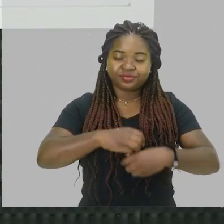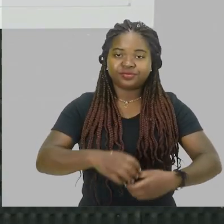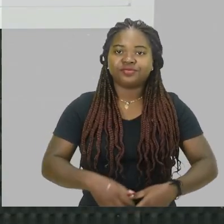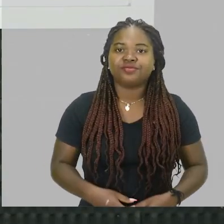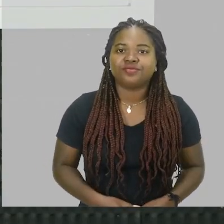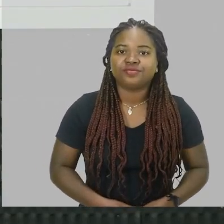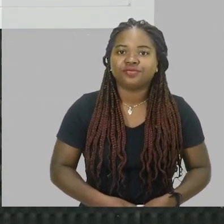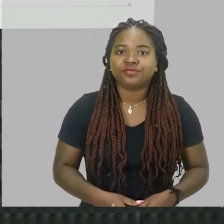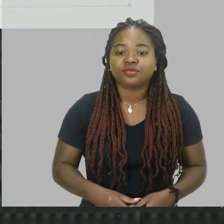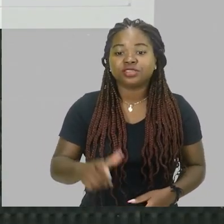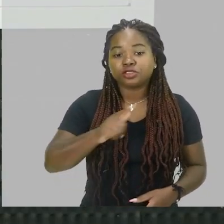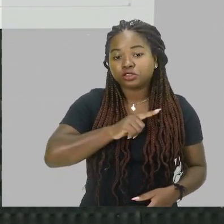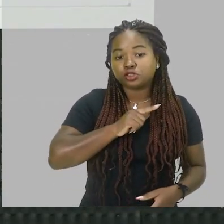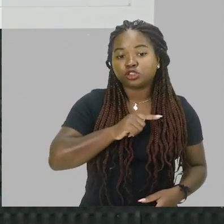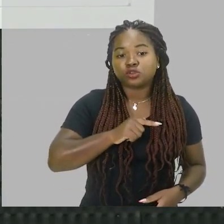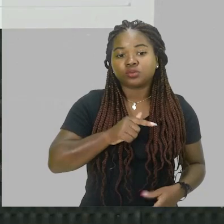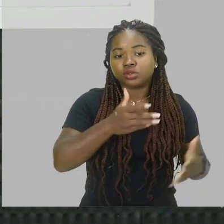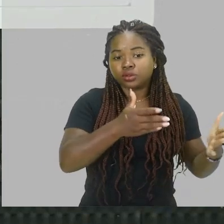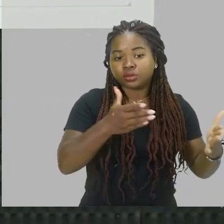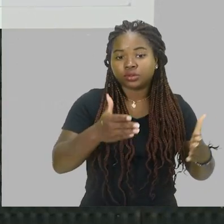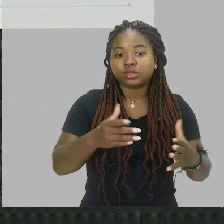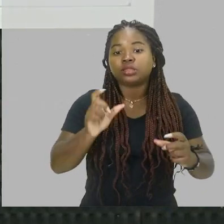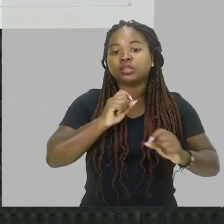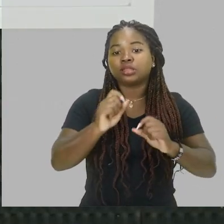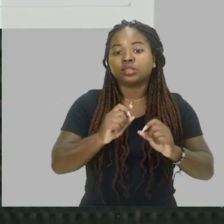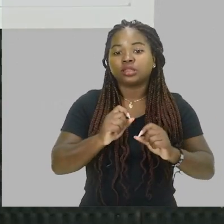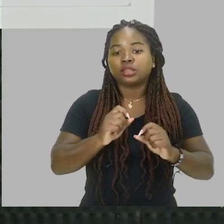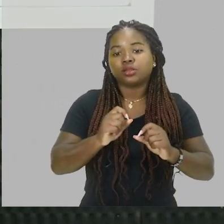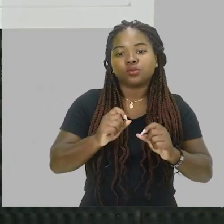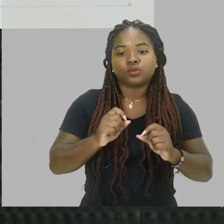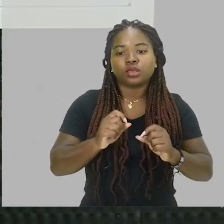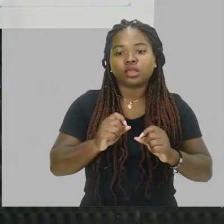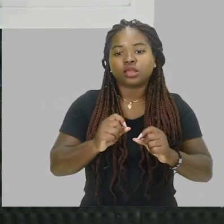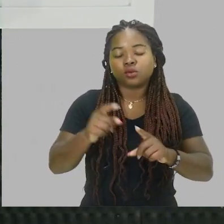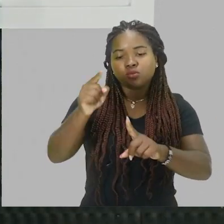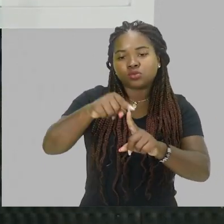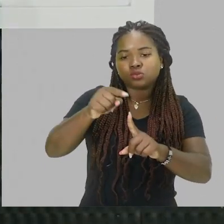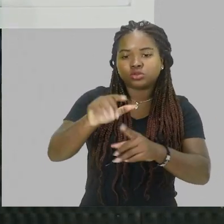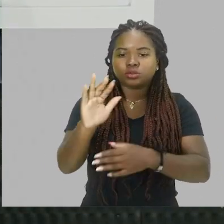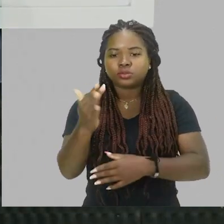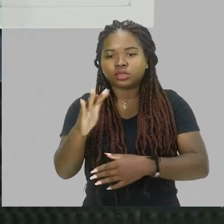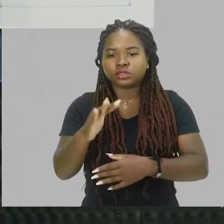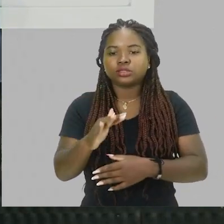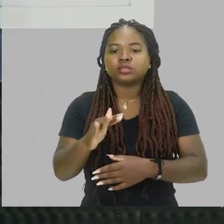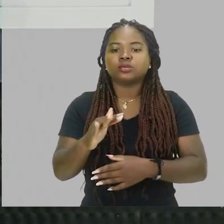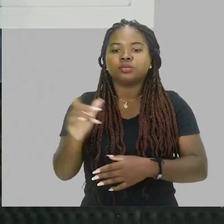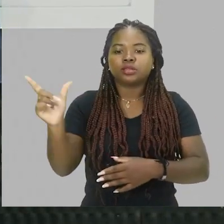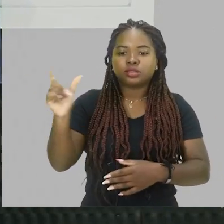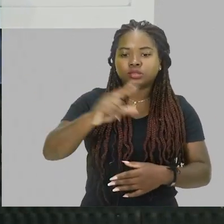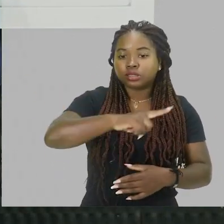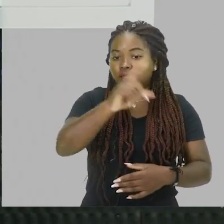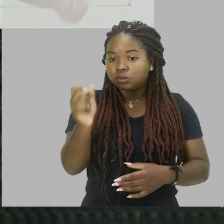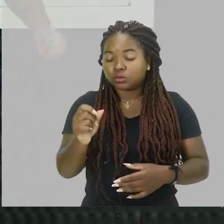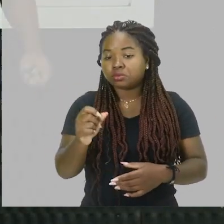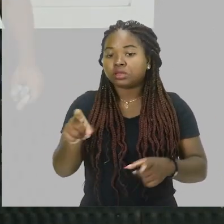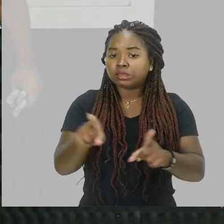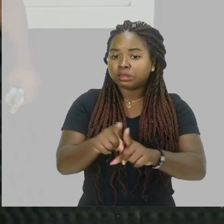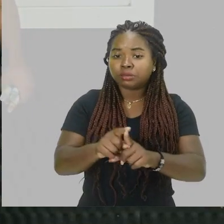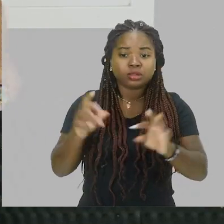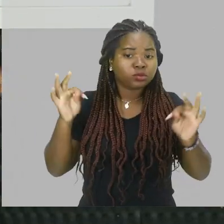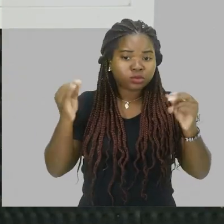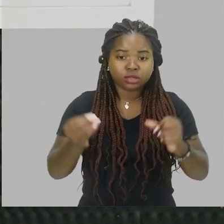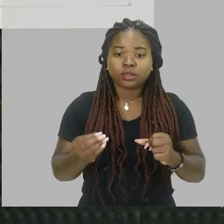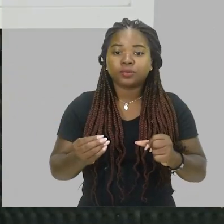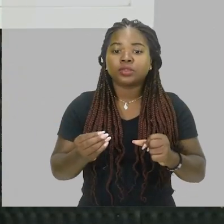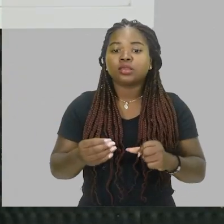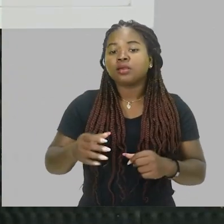uma área em que nós vamos ter o eclipse parcial da Lua e outros que nós vamos ter o eclipse total da Lua, certo? Então quando a Lua,